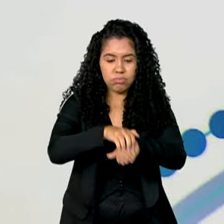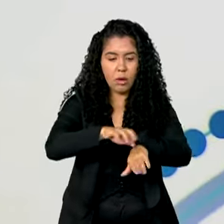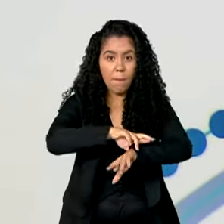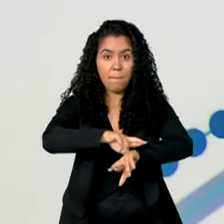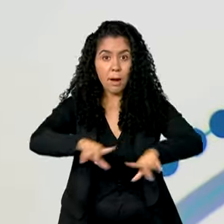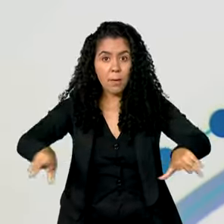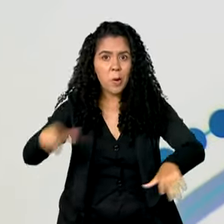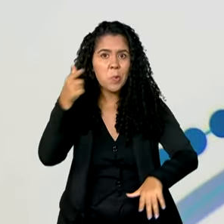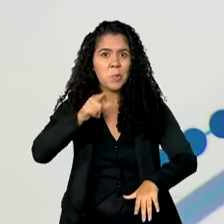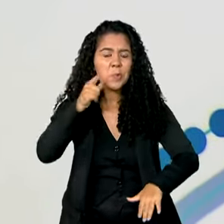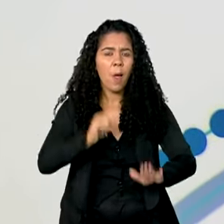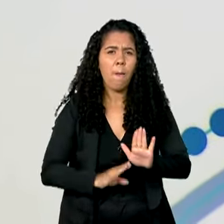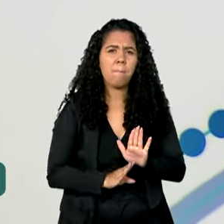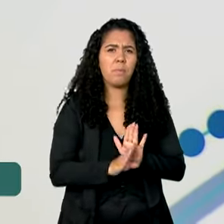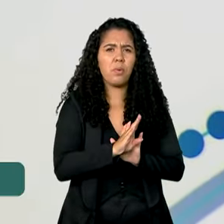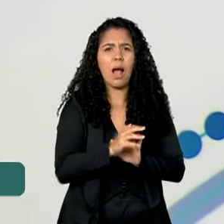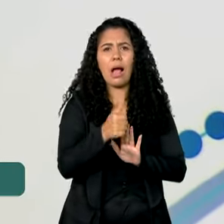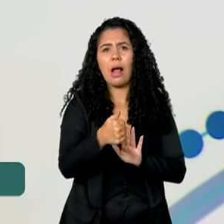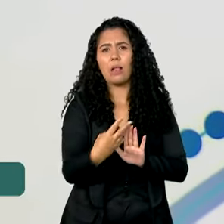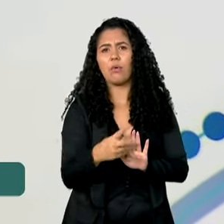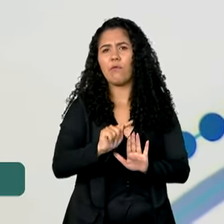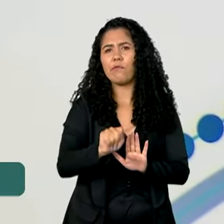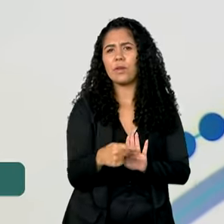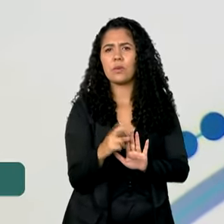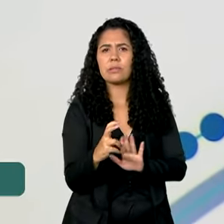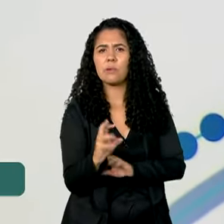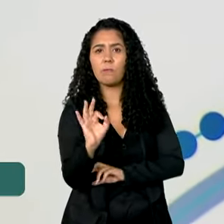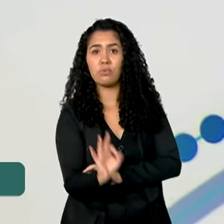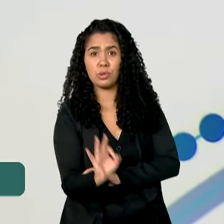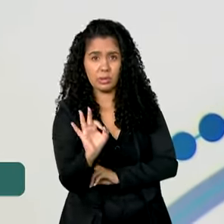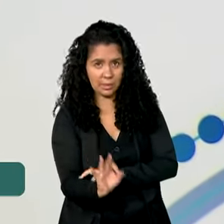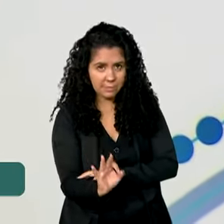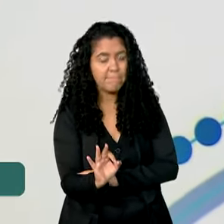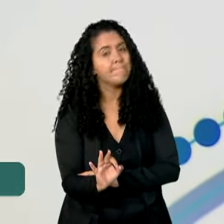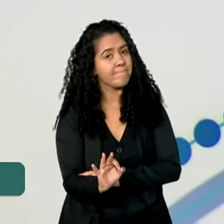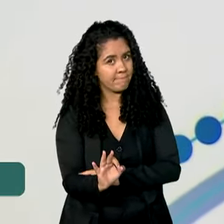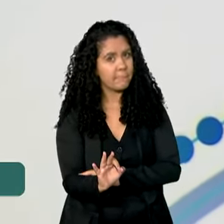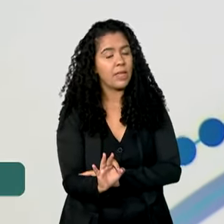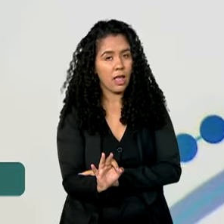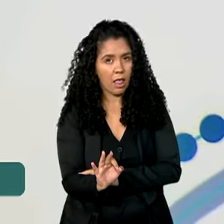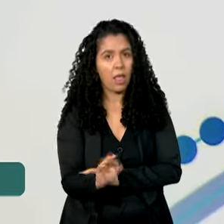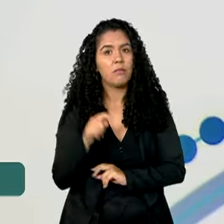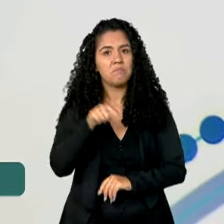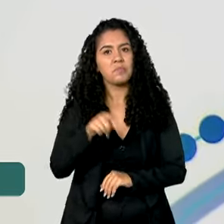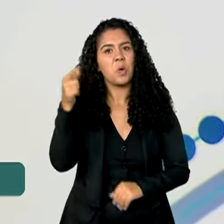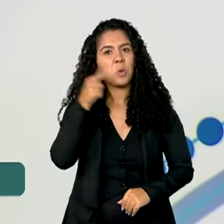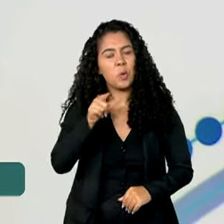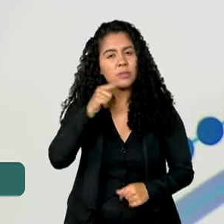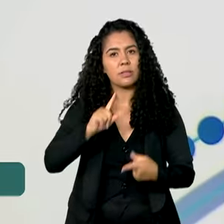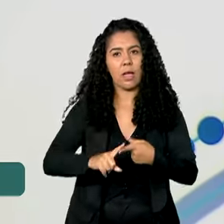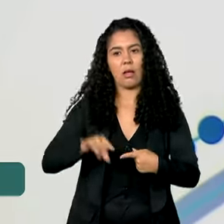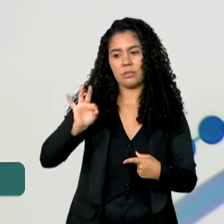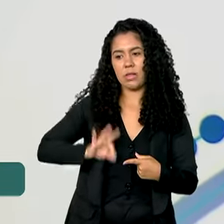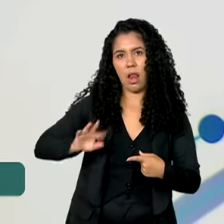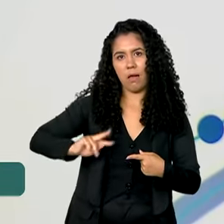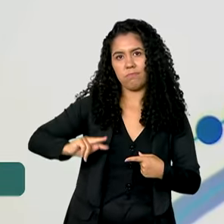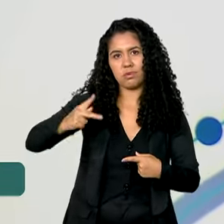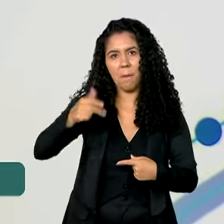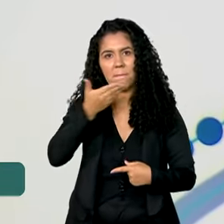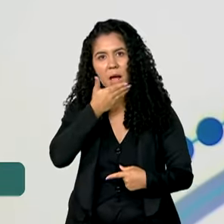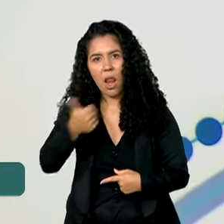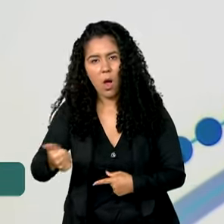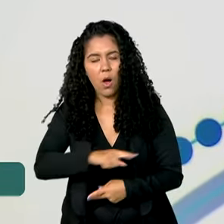cresceu 14,5%. Melhora da renda, a massa salarial